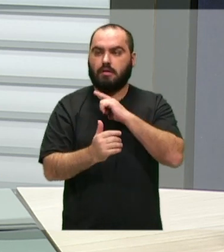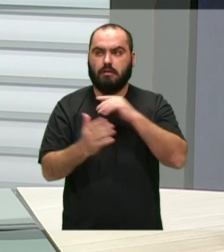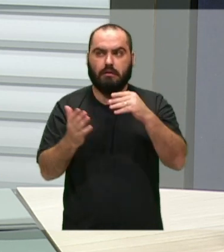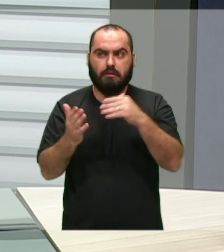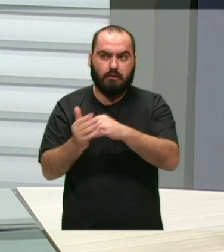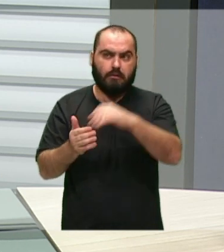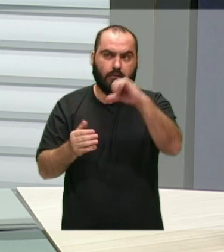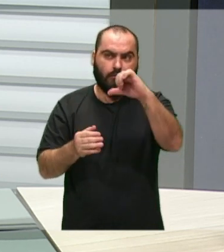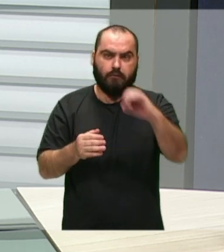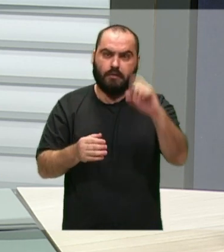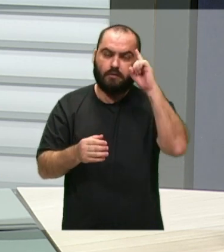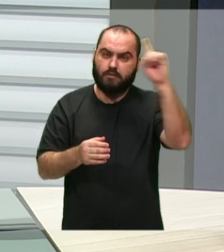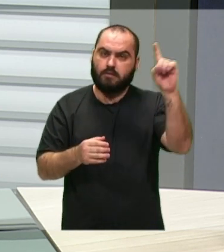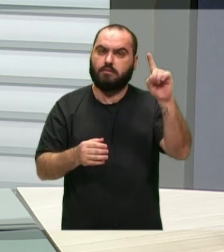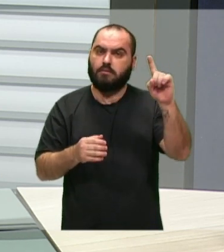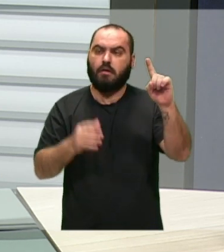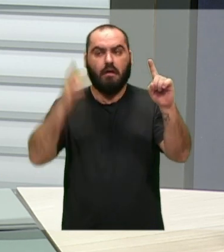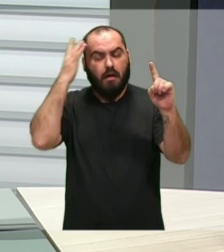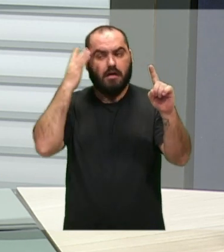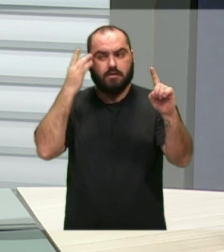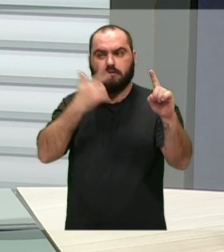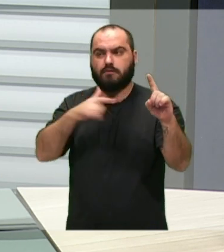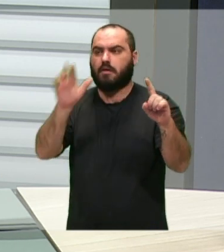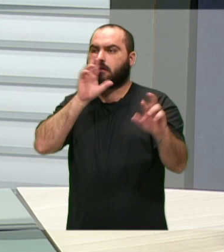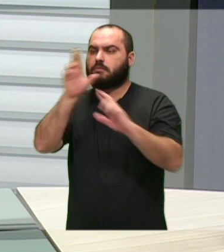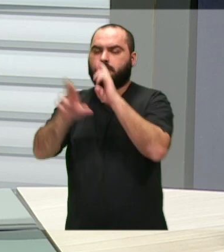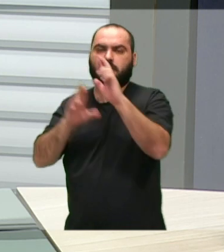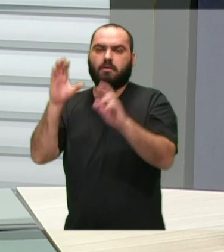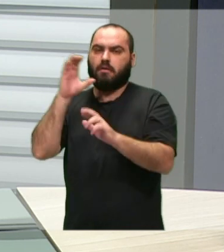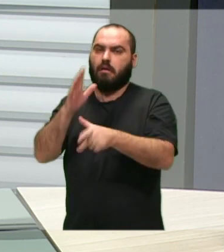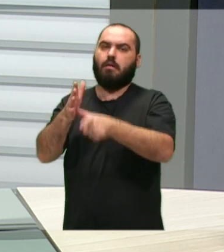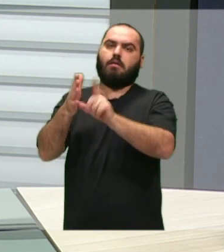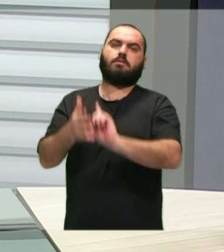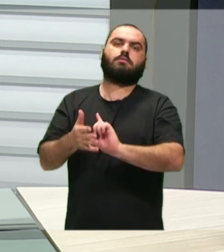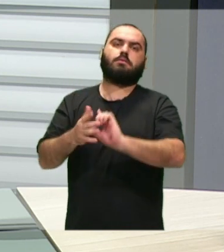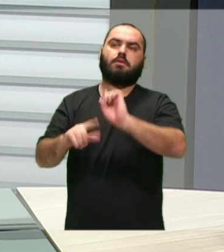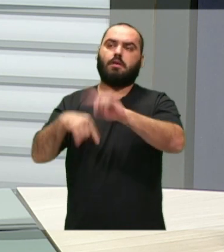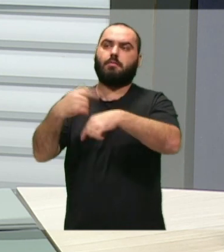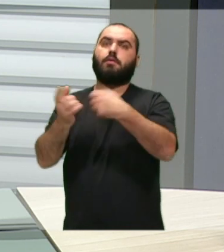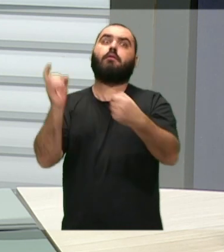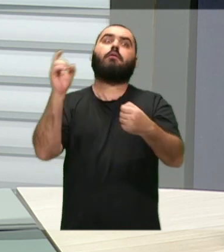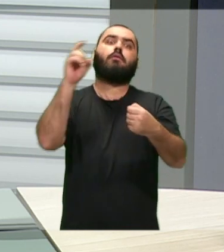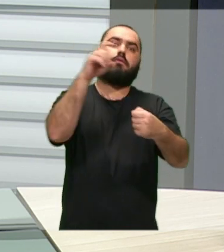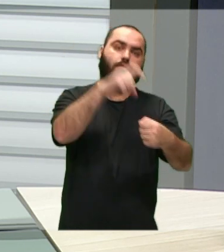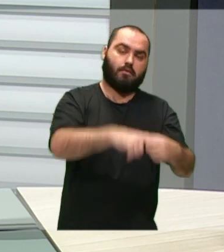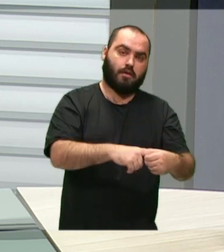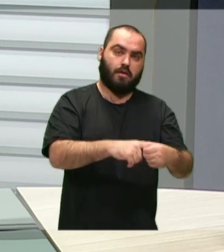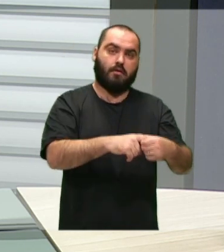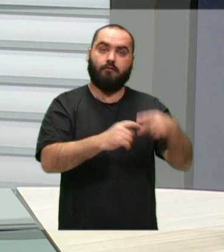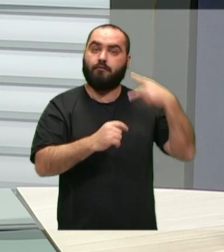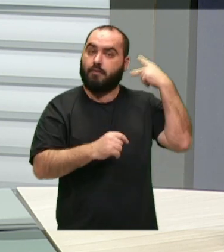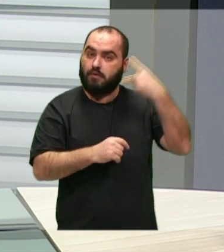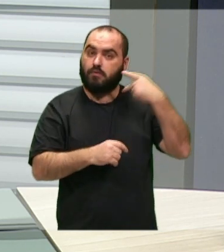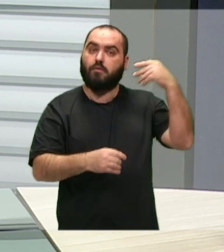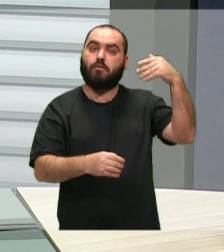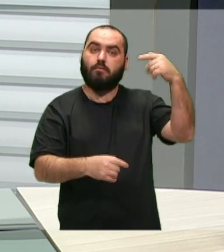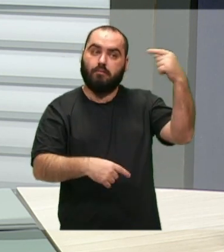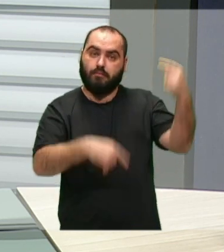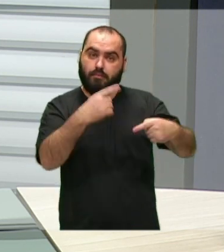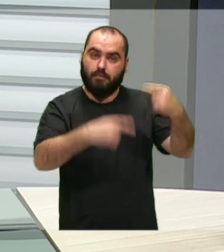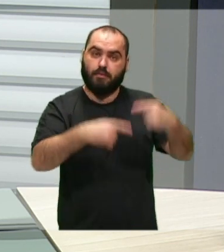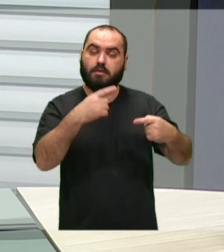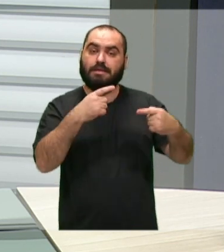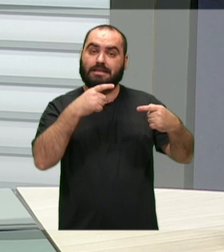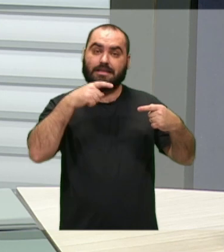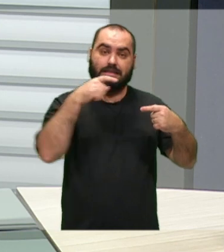dias, mas deve estar em um prazo menor para concluir todo esse trabalho e voltar novamente para o plenário e aí sim ser discutido novamente